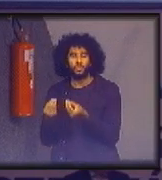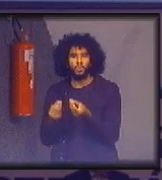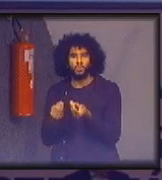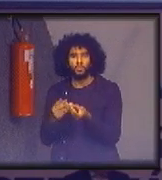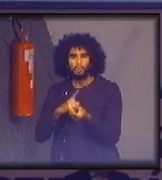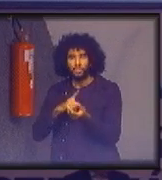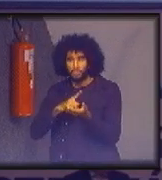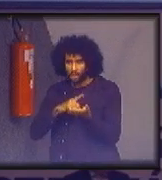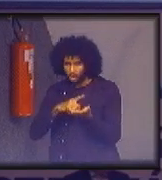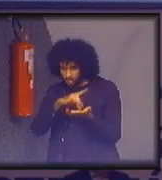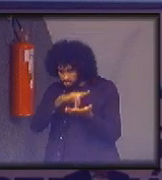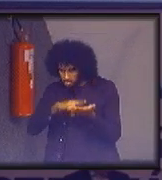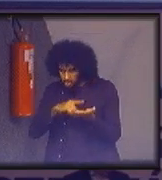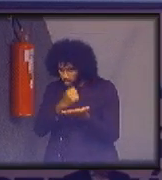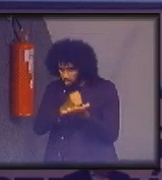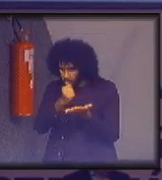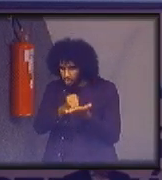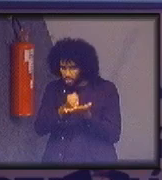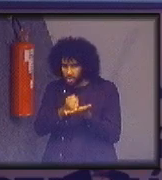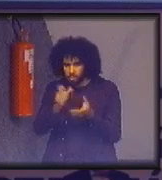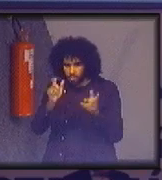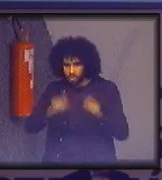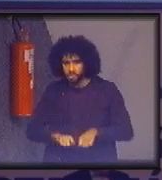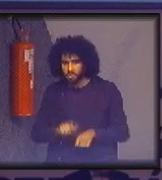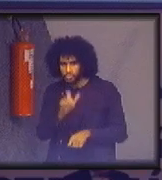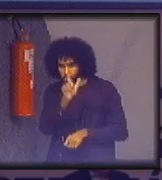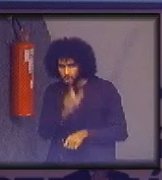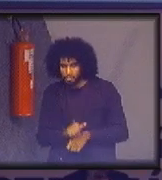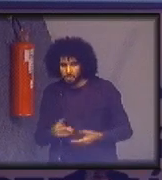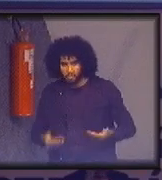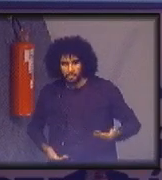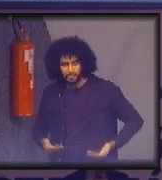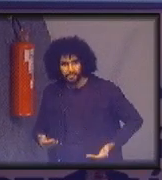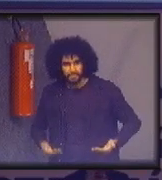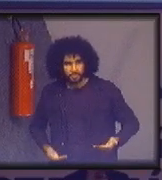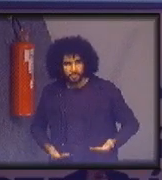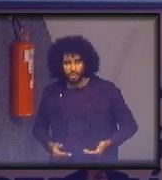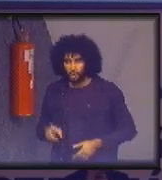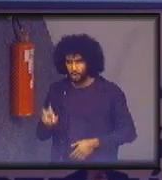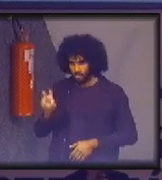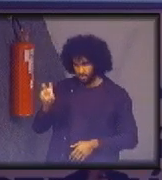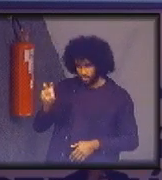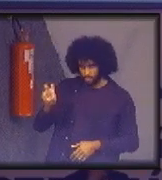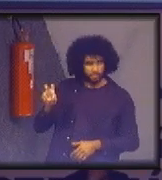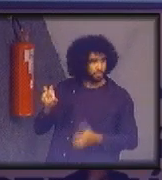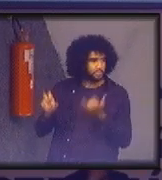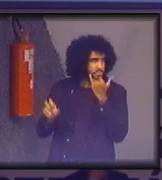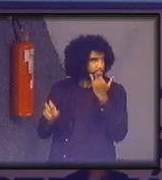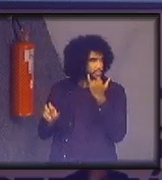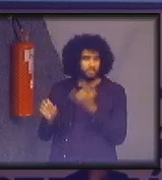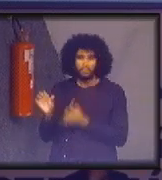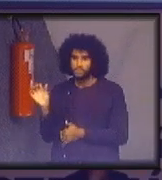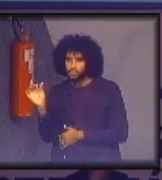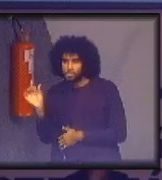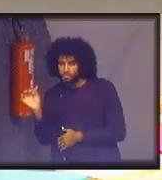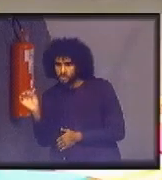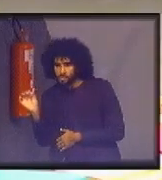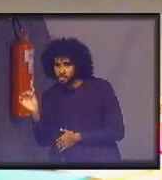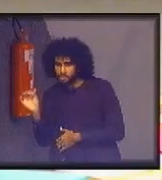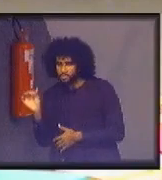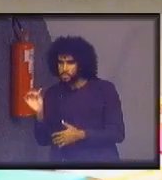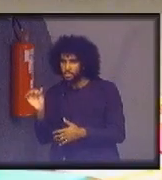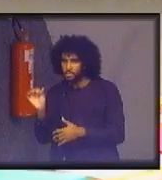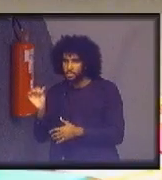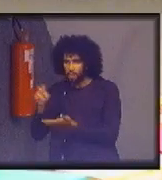contrato que permite que um funcionário seja das 5 desculpa das 6 às 8